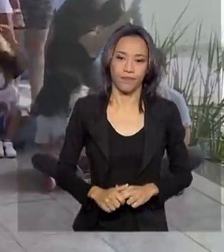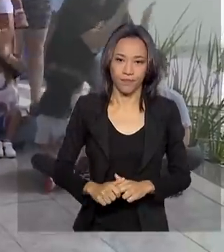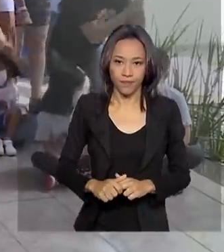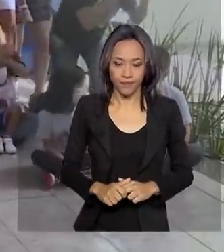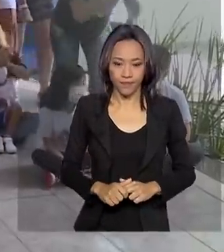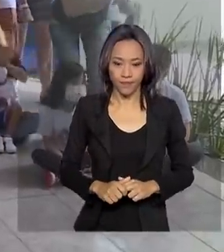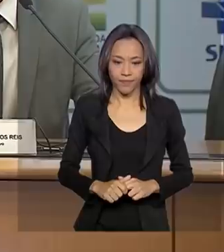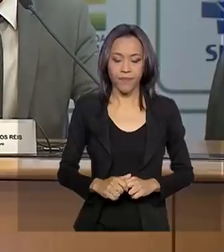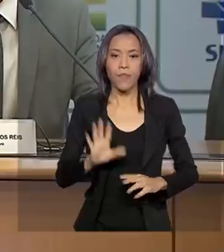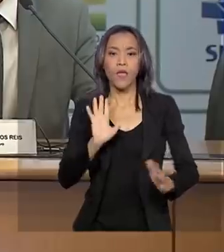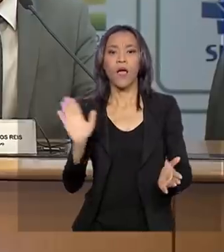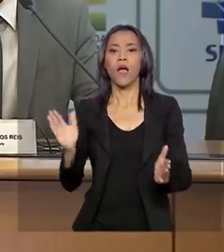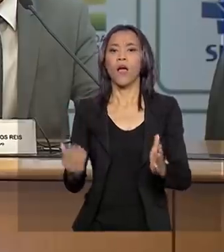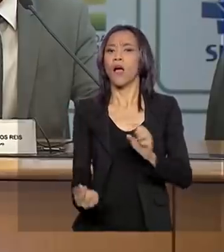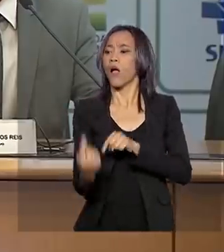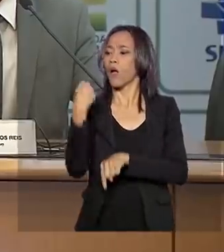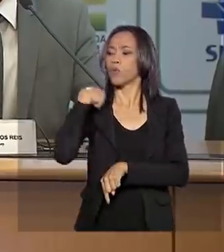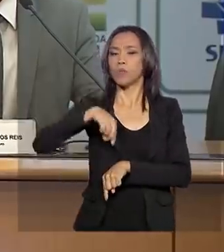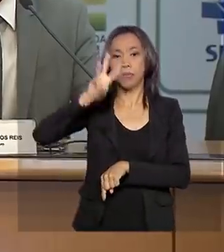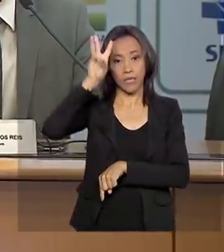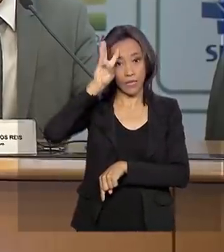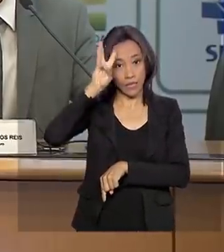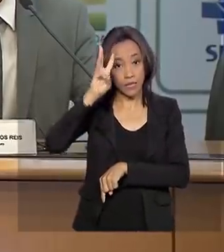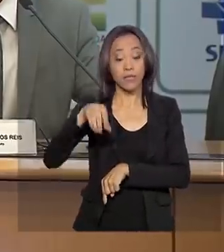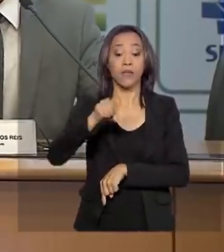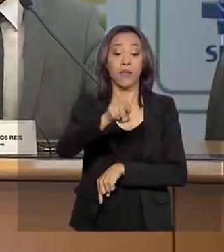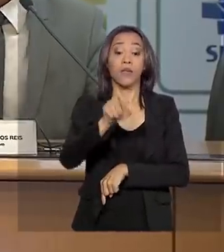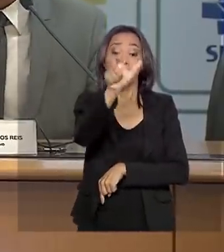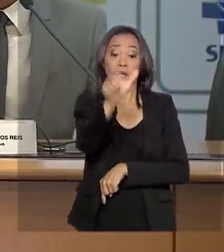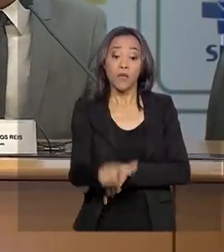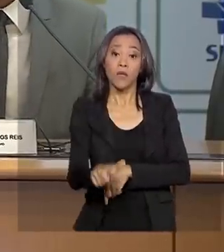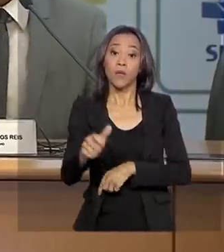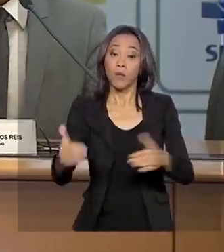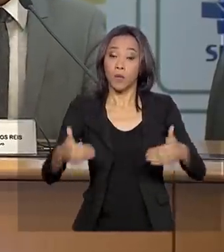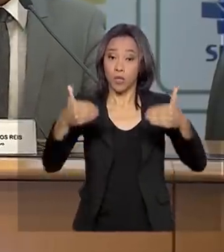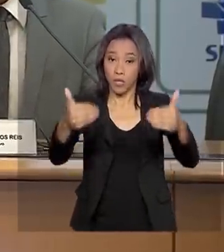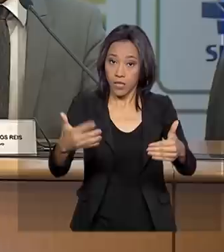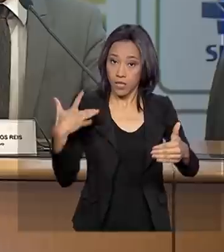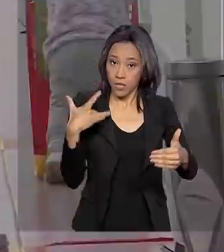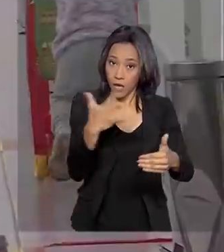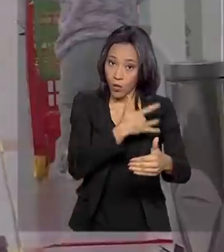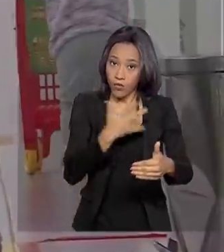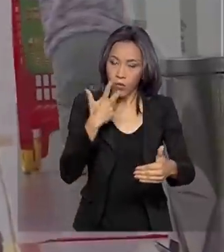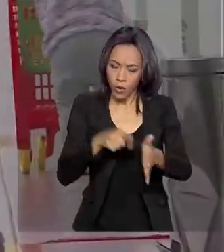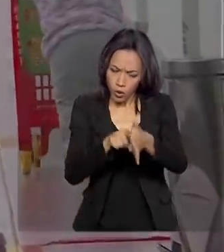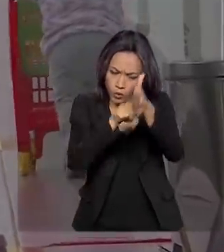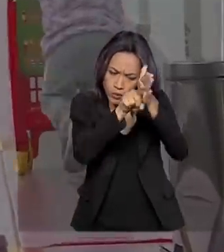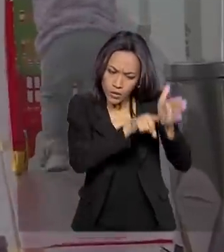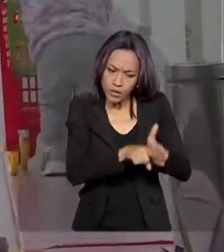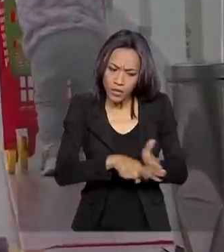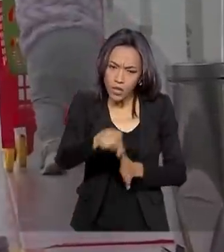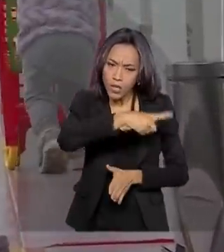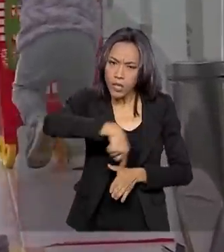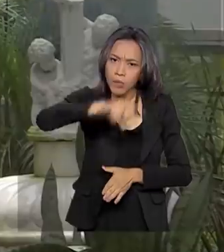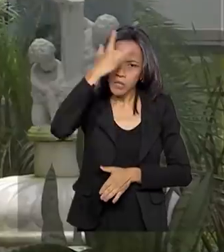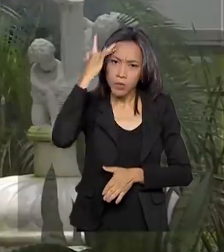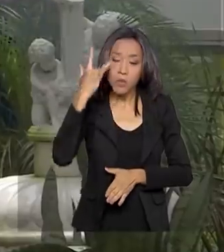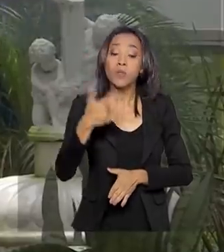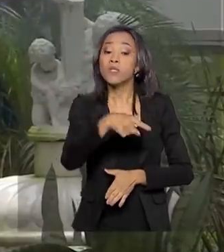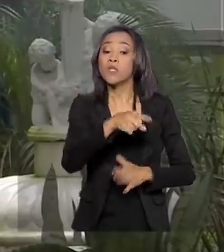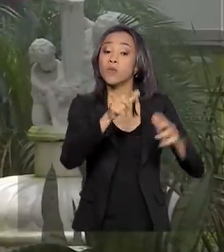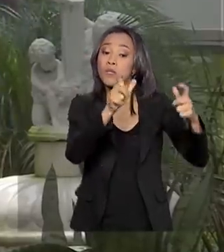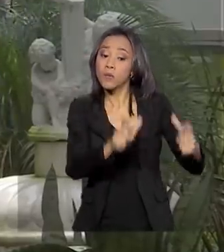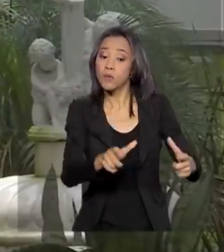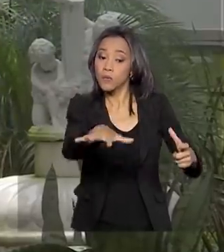Na última terça-feira, o Ministério da Saúde confirmou que os testes laboratoriais dos brasileiros que estão na base aérea de Anápolis para